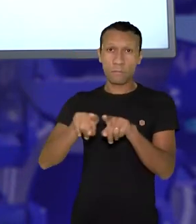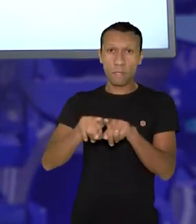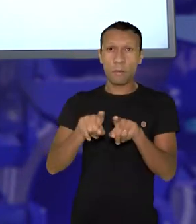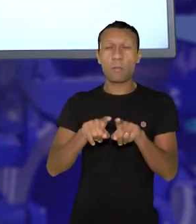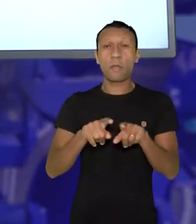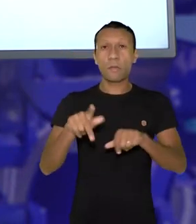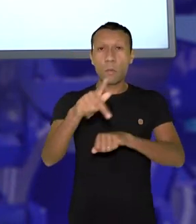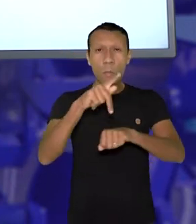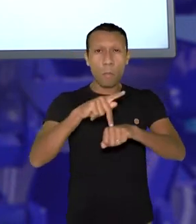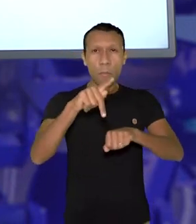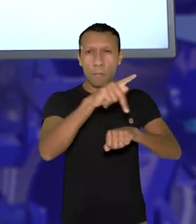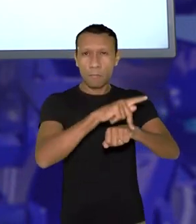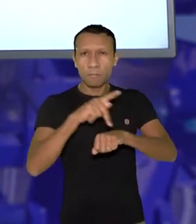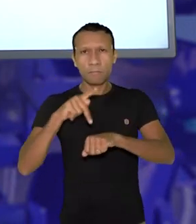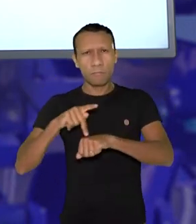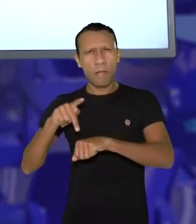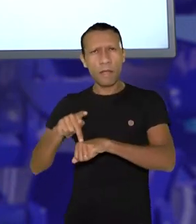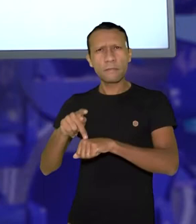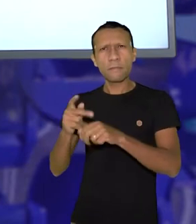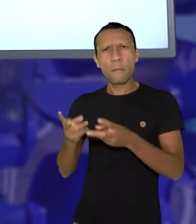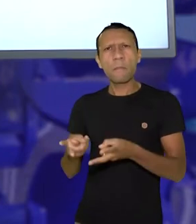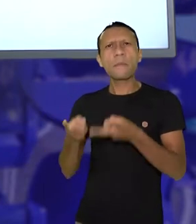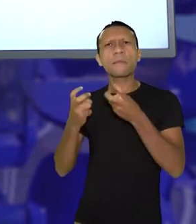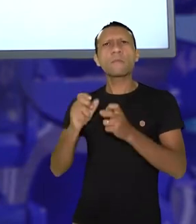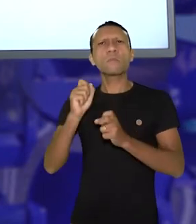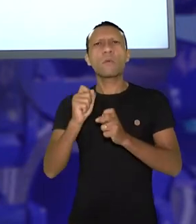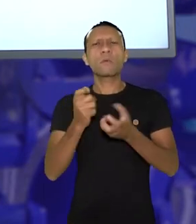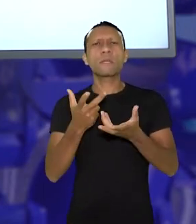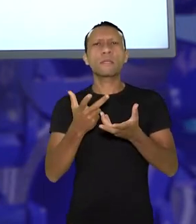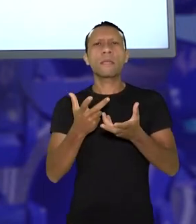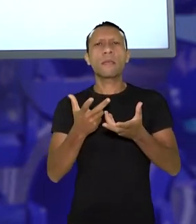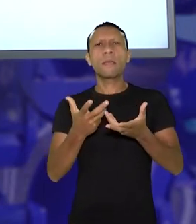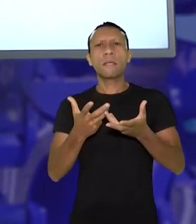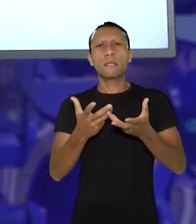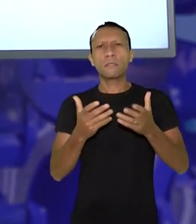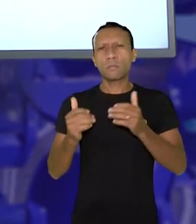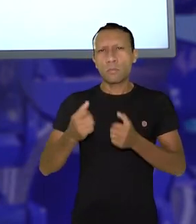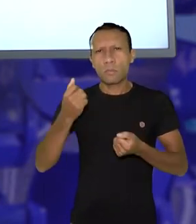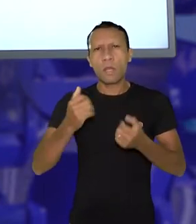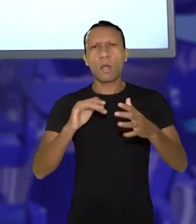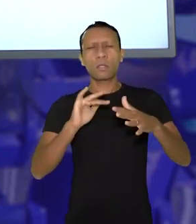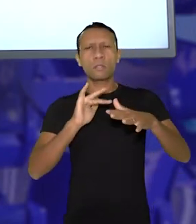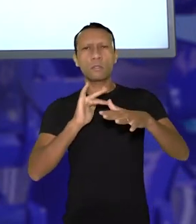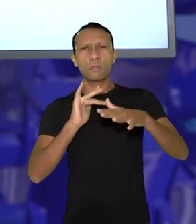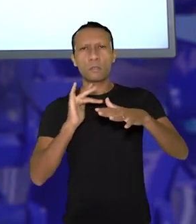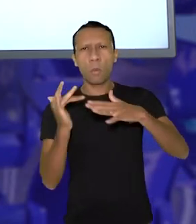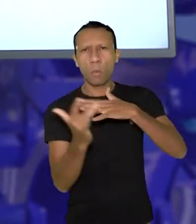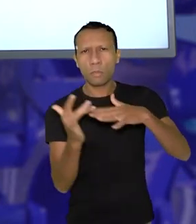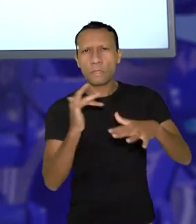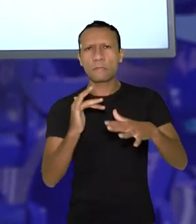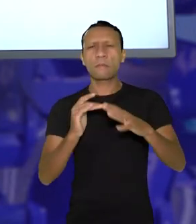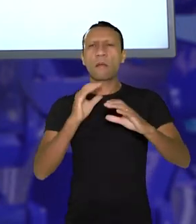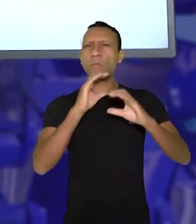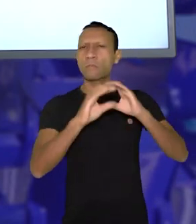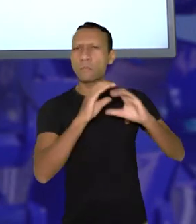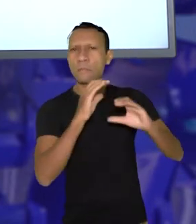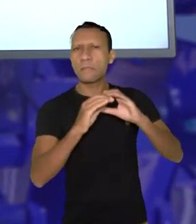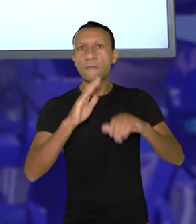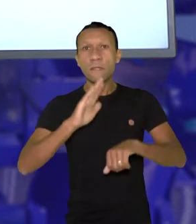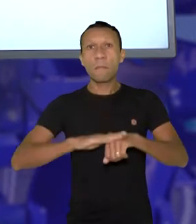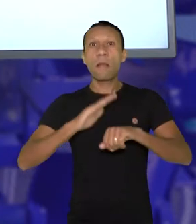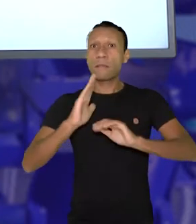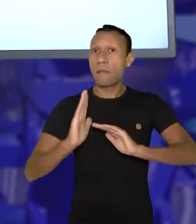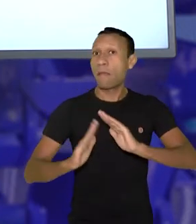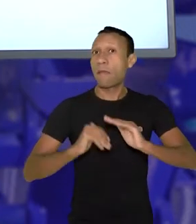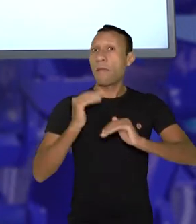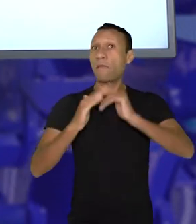entre os países. Vimos que ela trouxe avanços de meio de transporte e comunicação, que faz com que houvesse mais